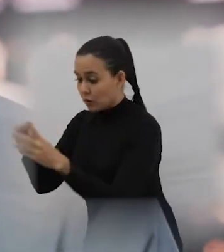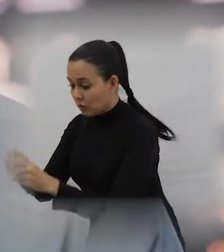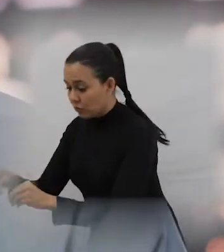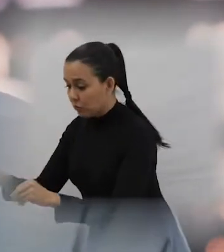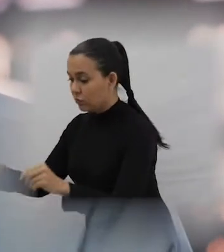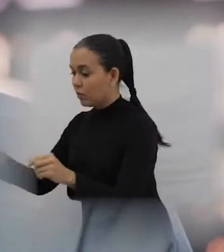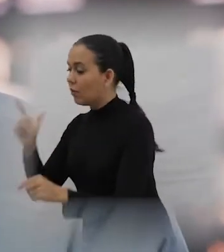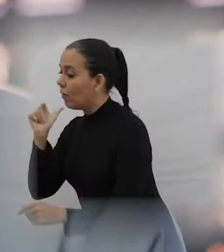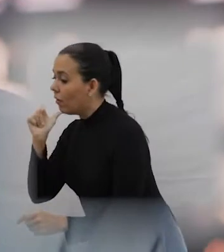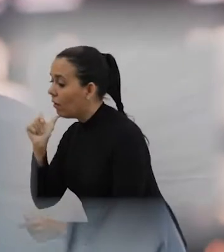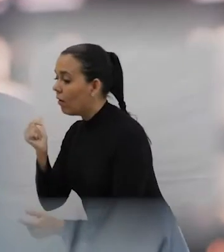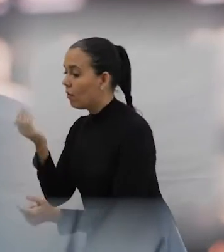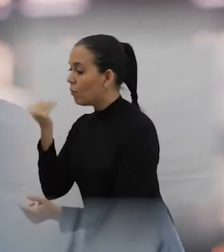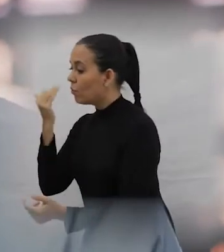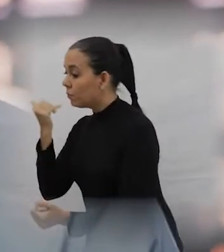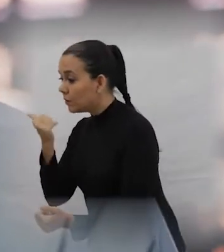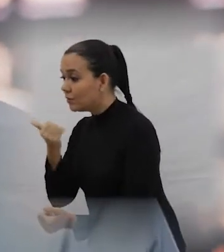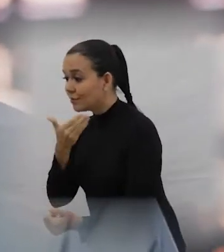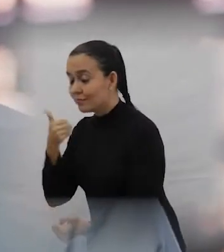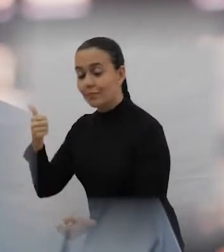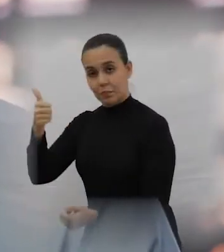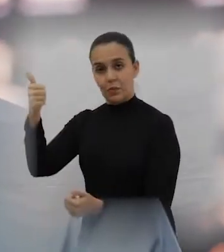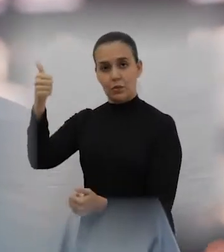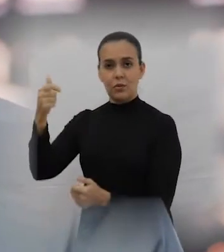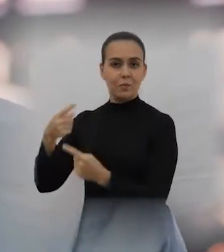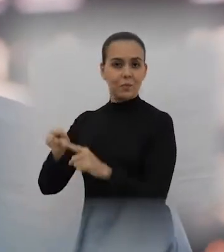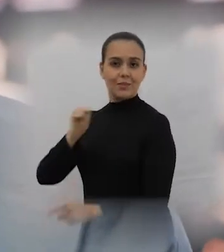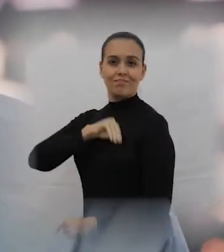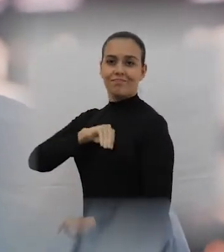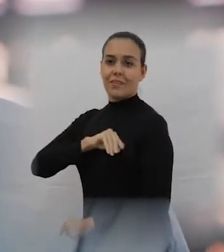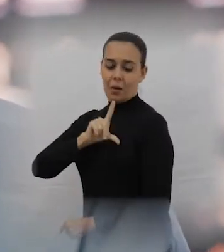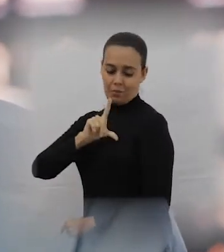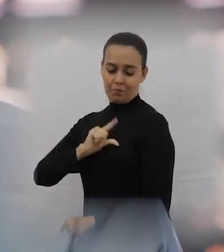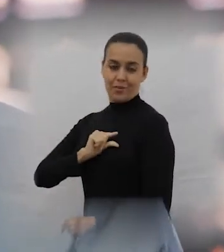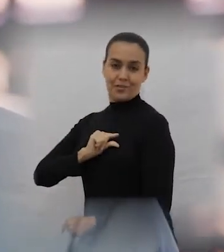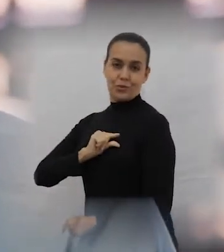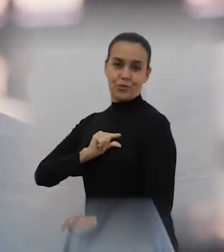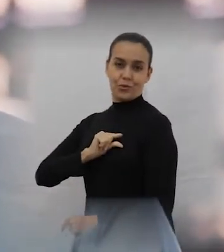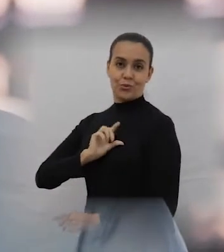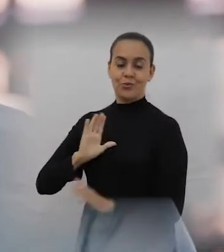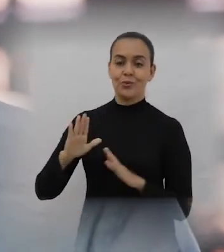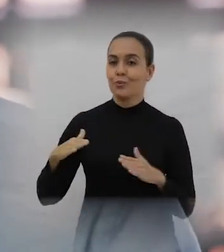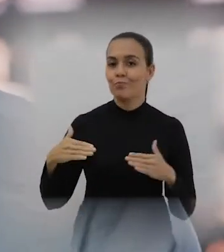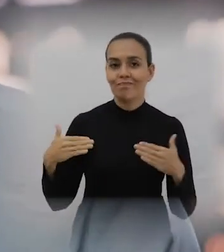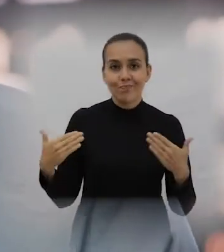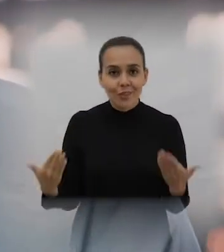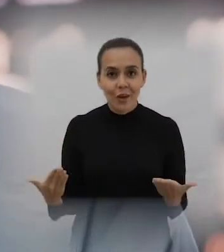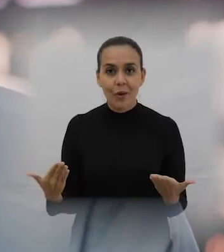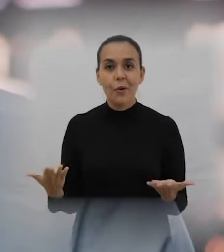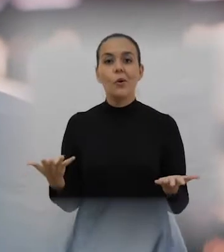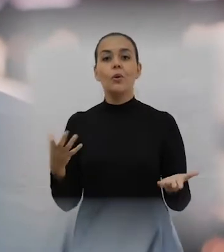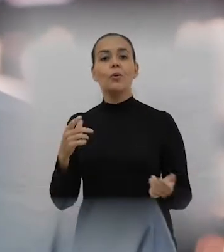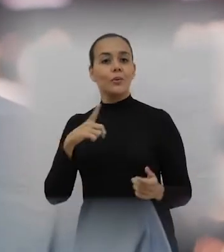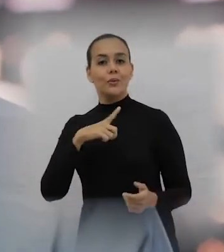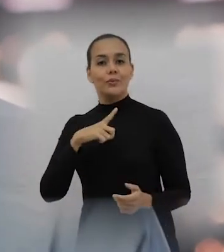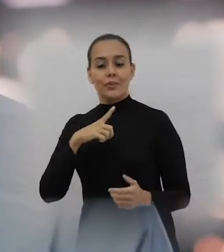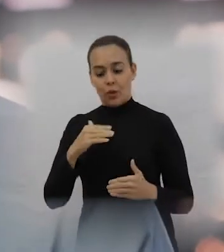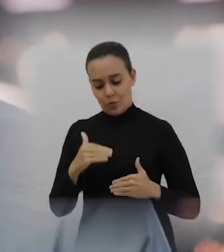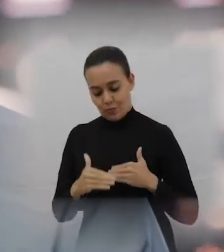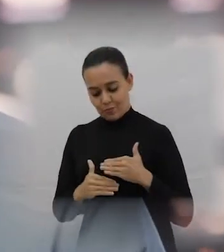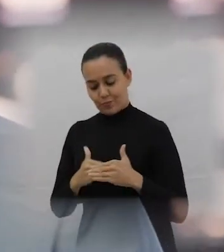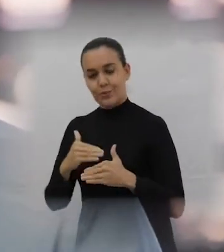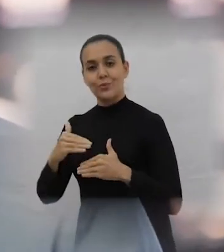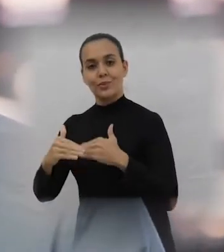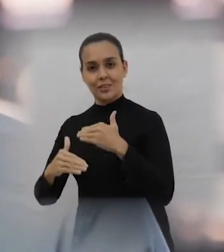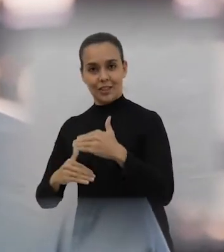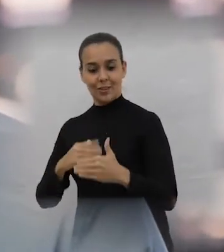renda muito baixa, né? E aí é um fato, isso é inquestionável, que com esse processo de urbanização, conjugado com todo o processo de transformação